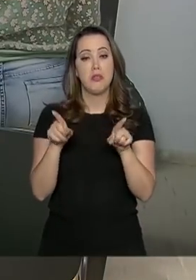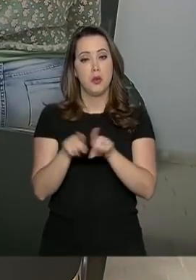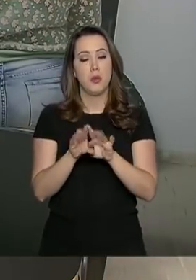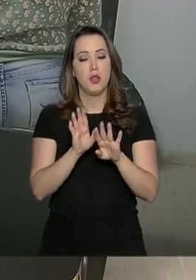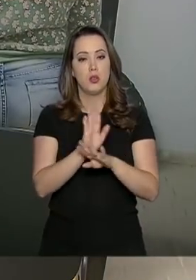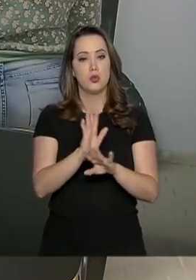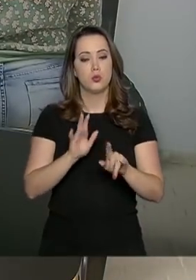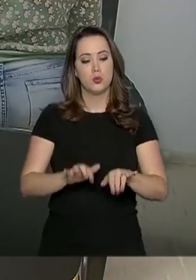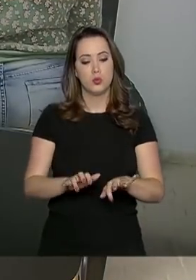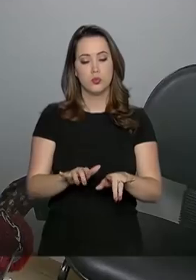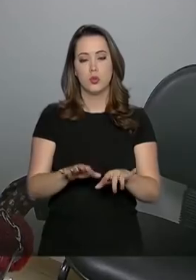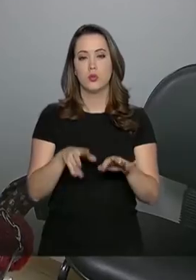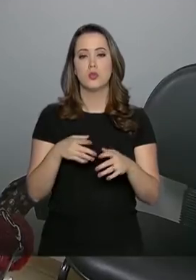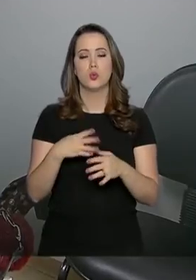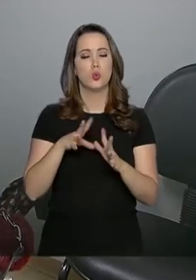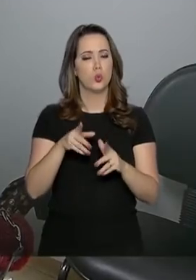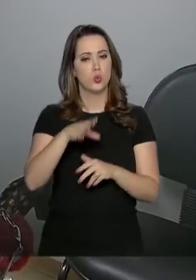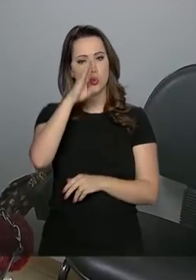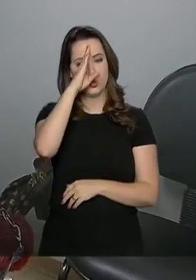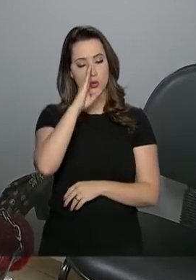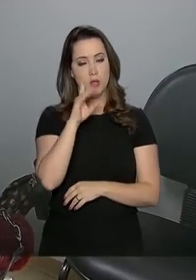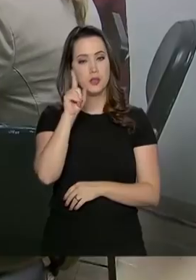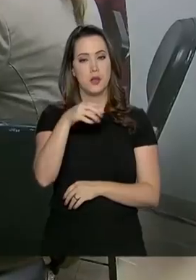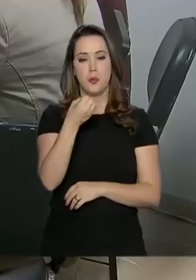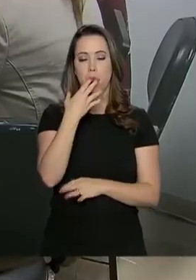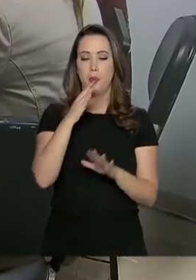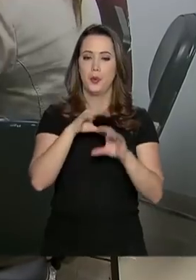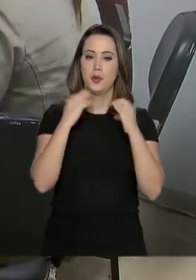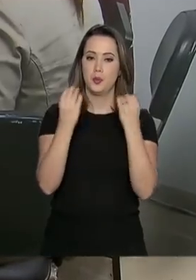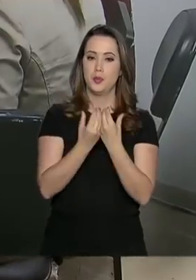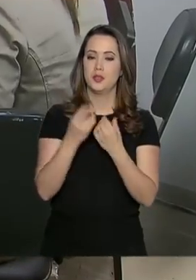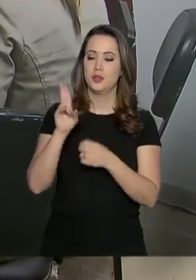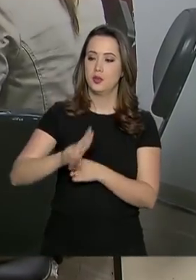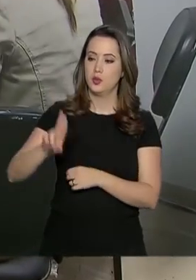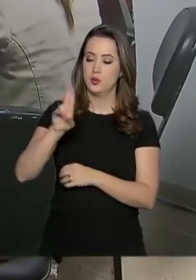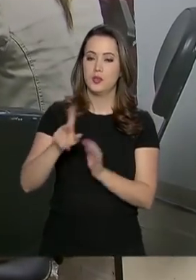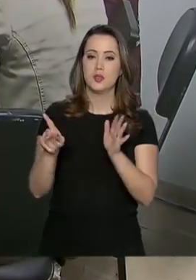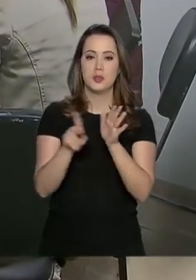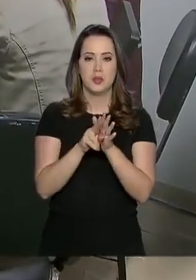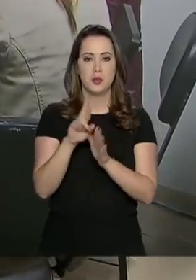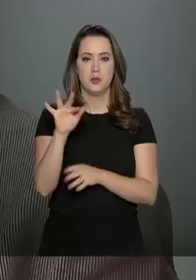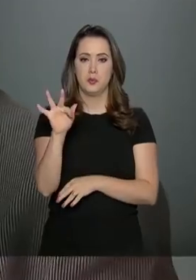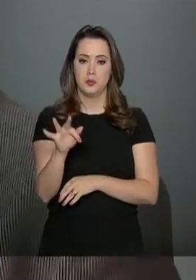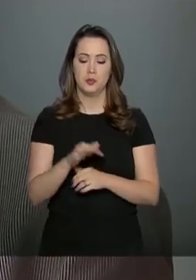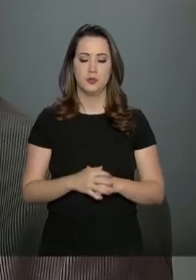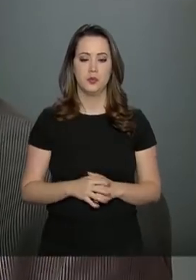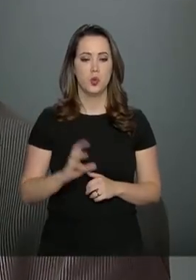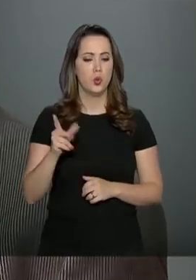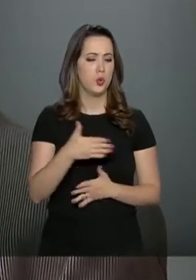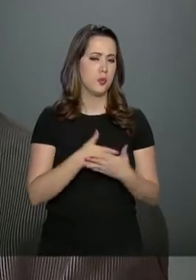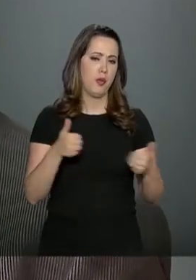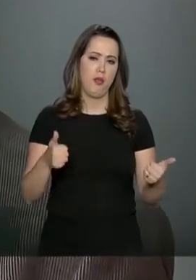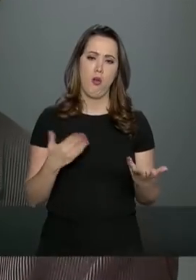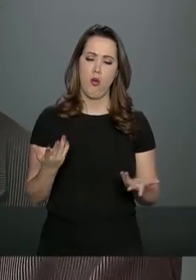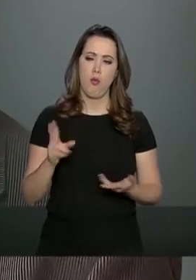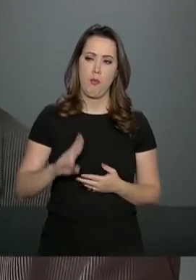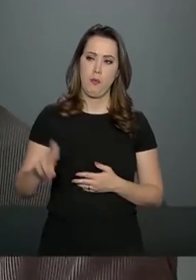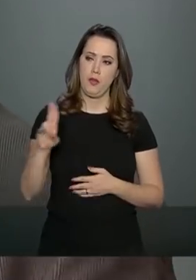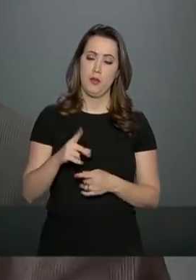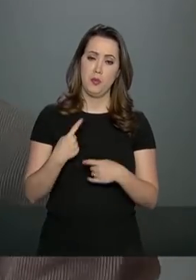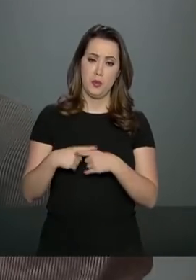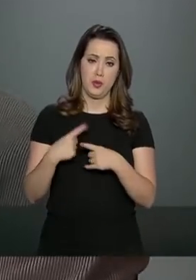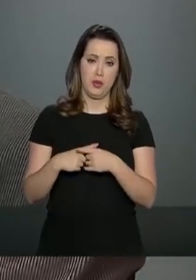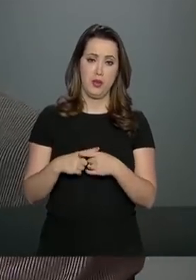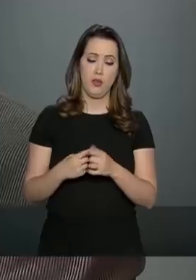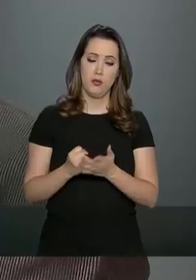preenchimento de graça. Ganha a comunidade, a universidade e a própria Receita. Todos saem ganhando. A universidade,